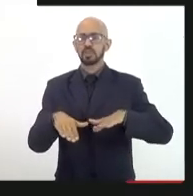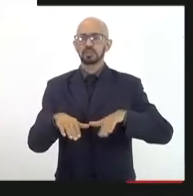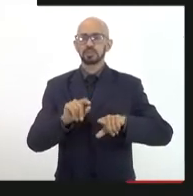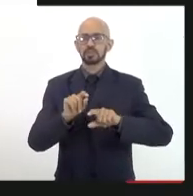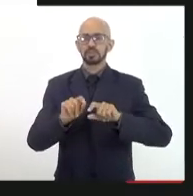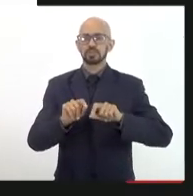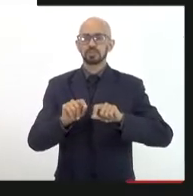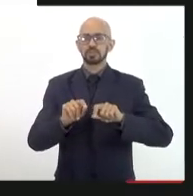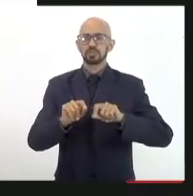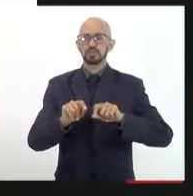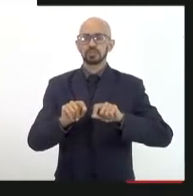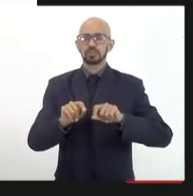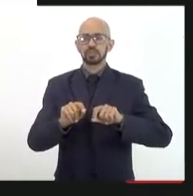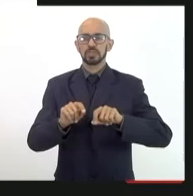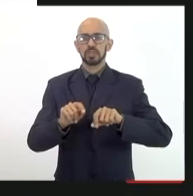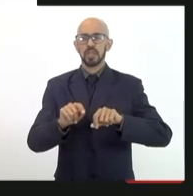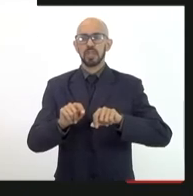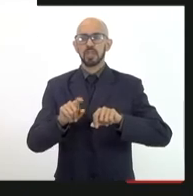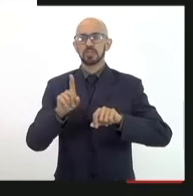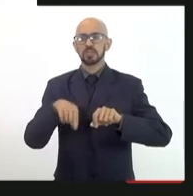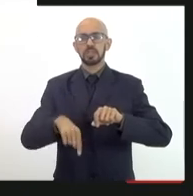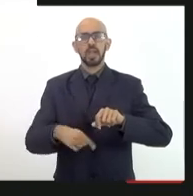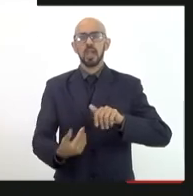diante da última